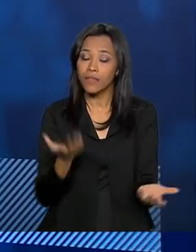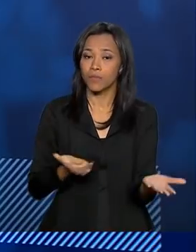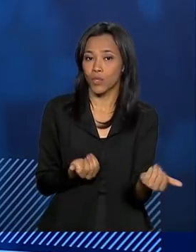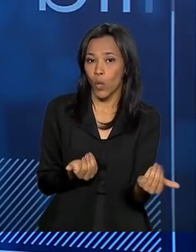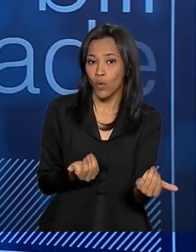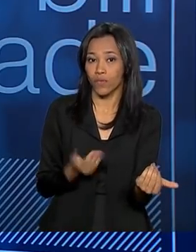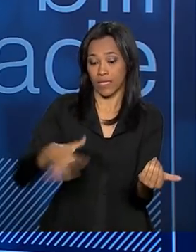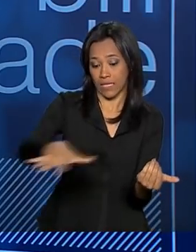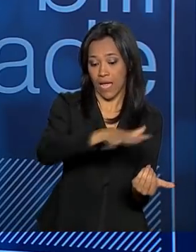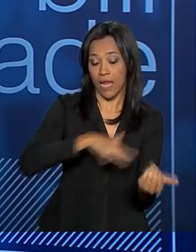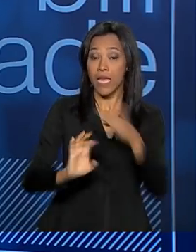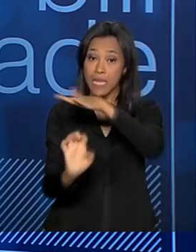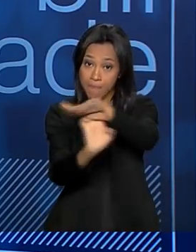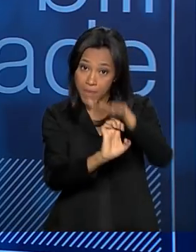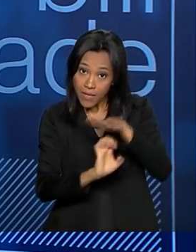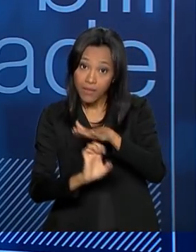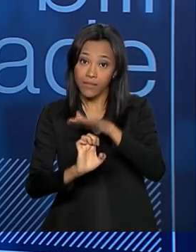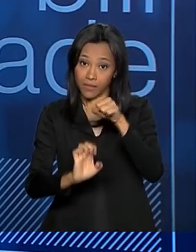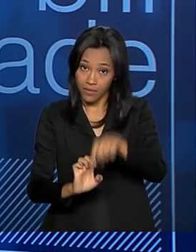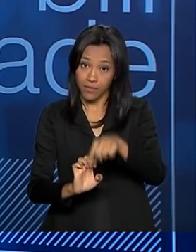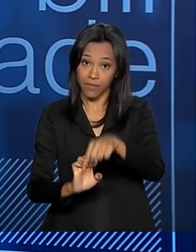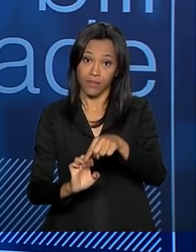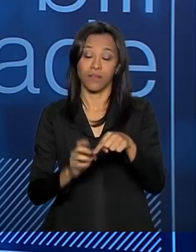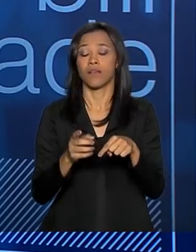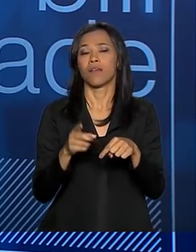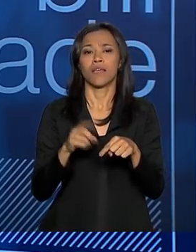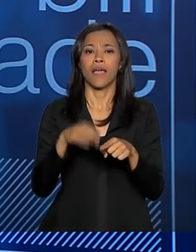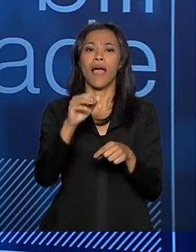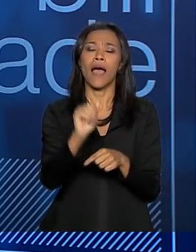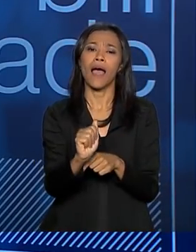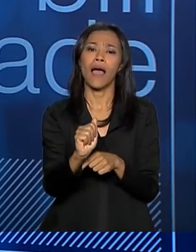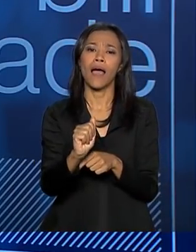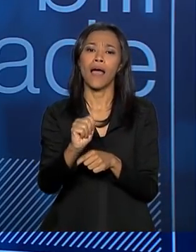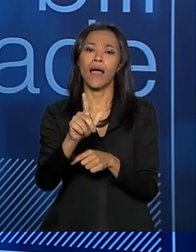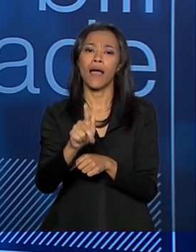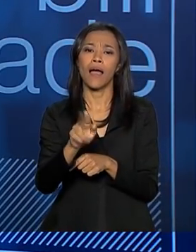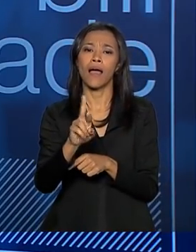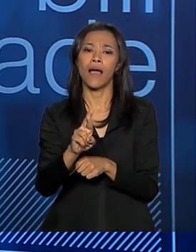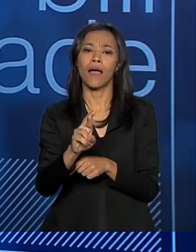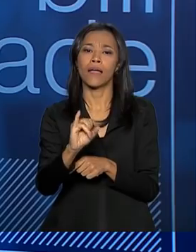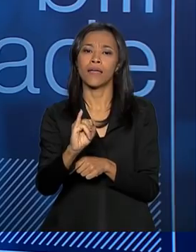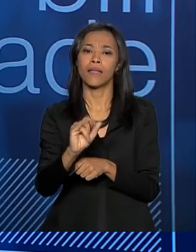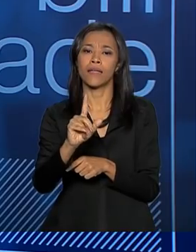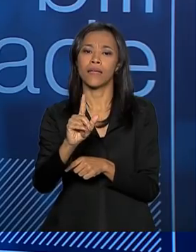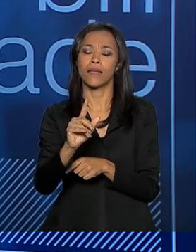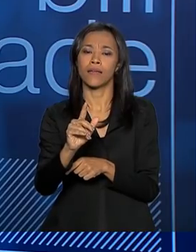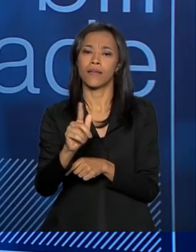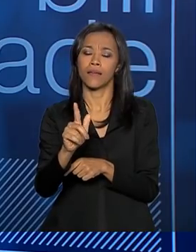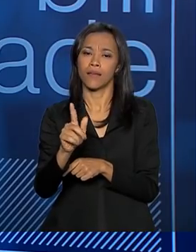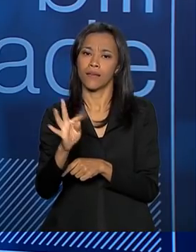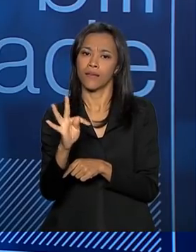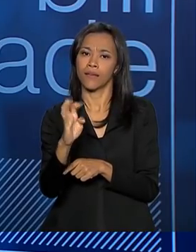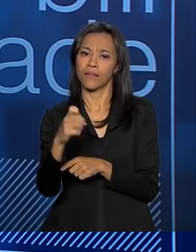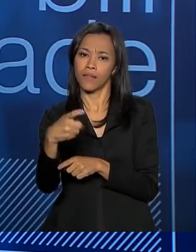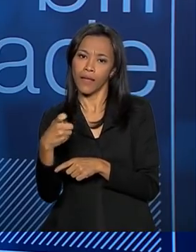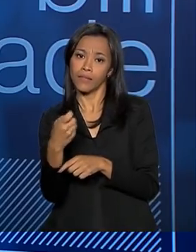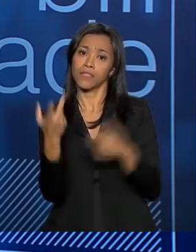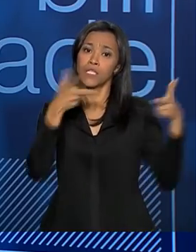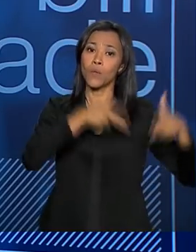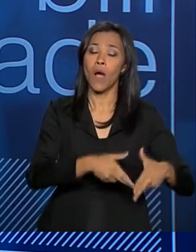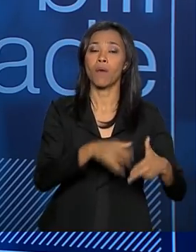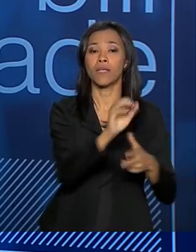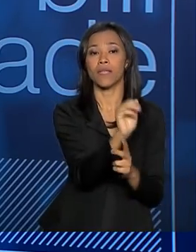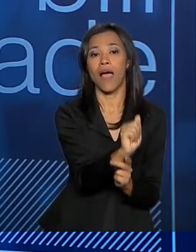startups do agro, que a gente chama de agritex, elas estão florescendo no mesmo nível das fintechs, das startups de tecnologia.